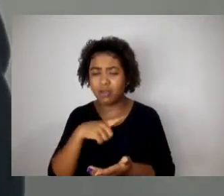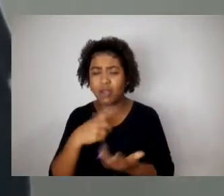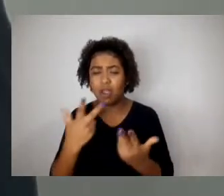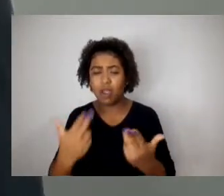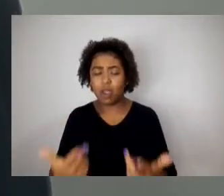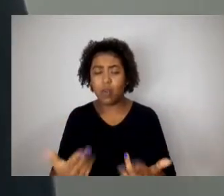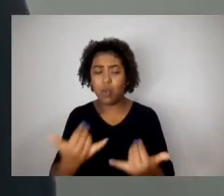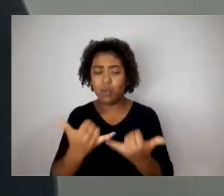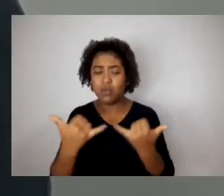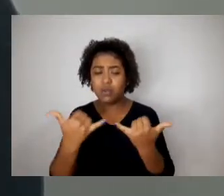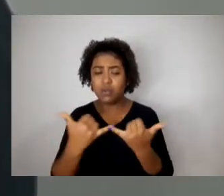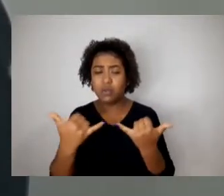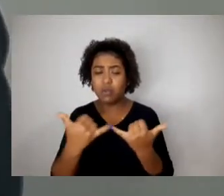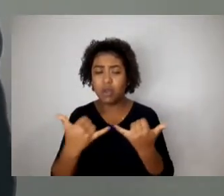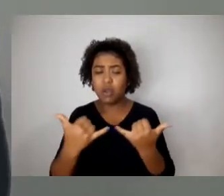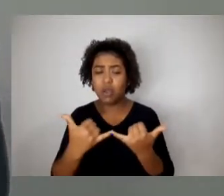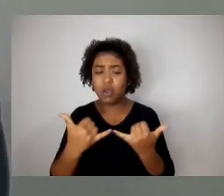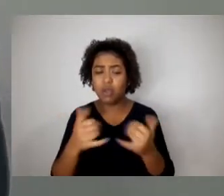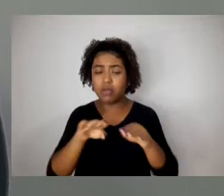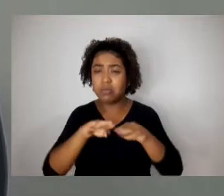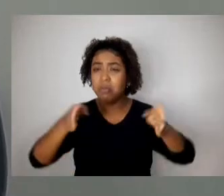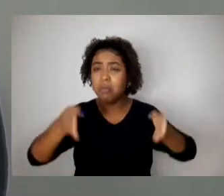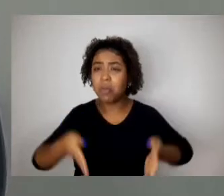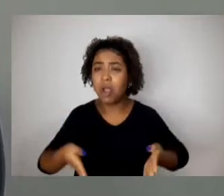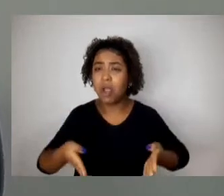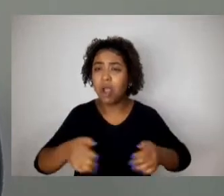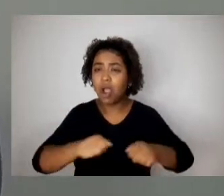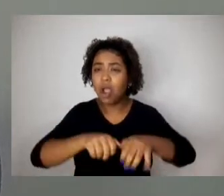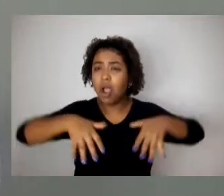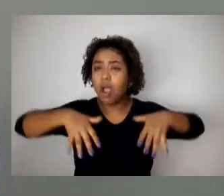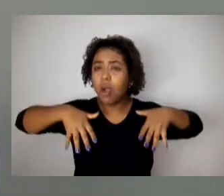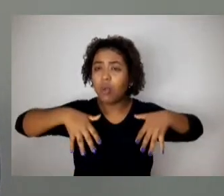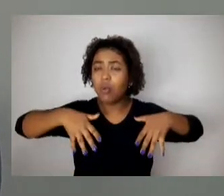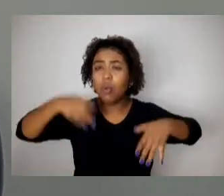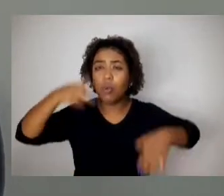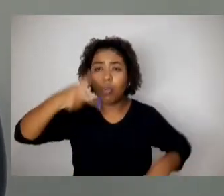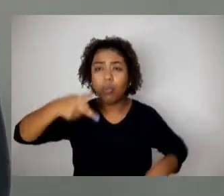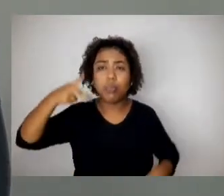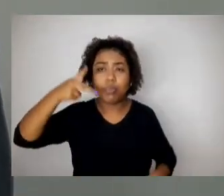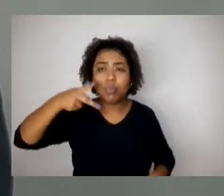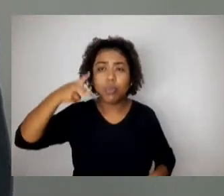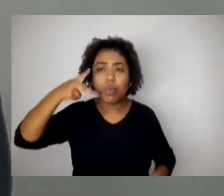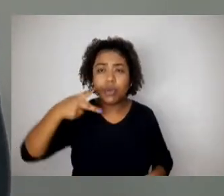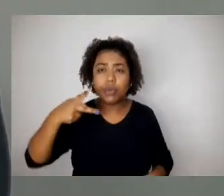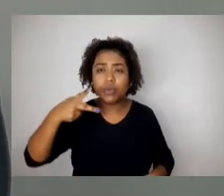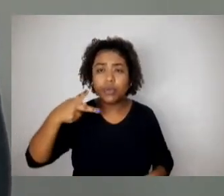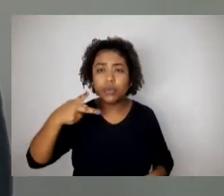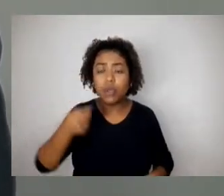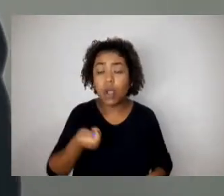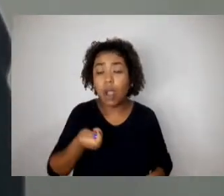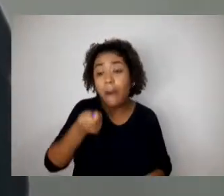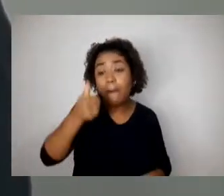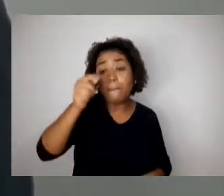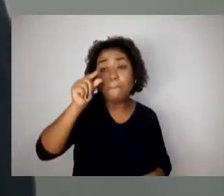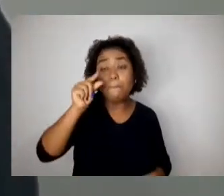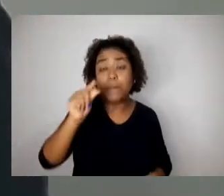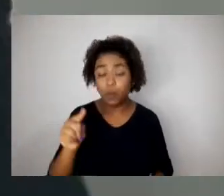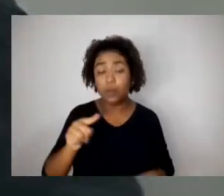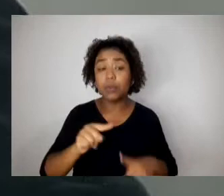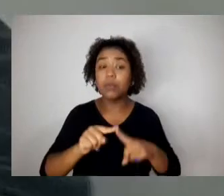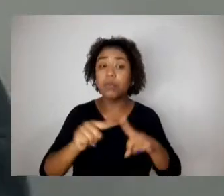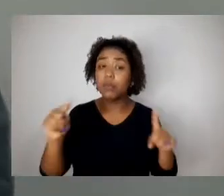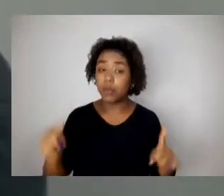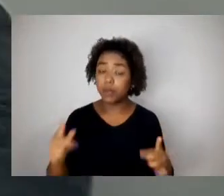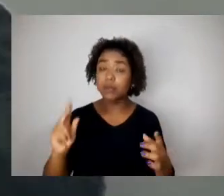aula têm se tornado, algumas matérias, e isso é pouco, são poucos, são raríssimos, mas acontece. Algumas